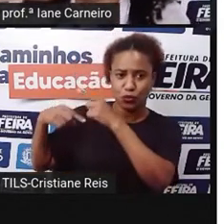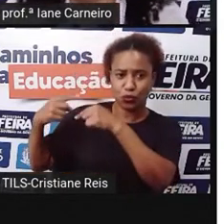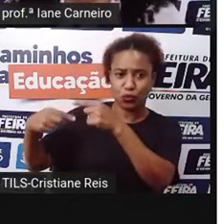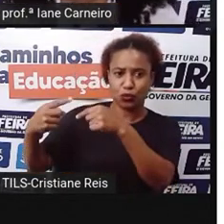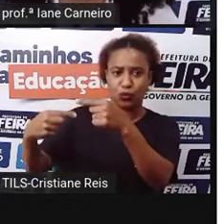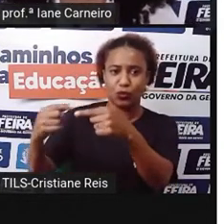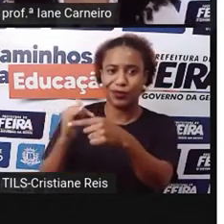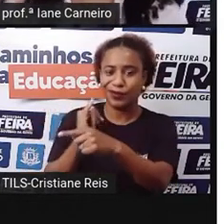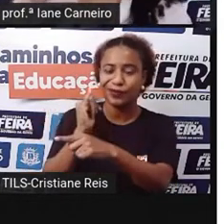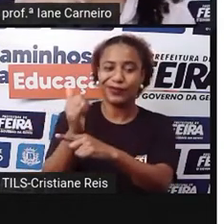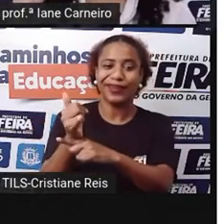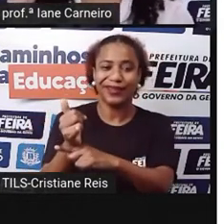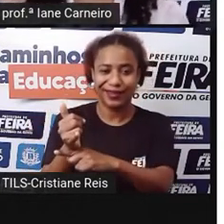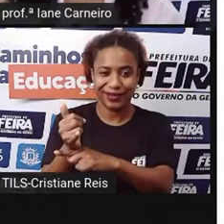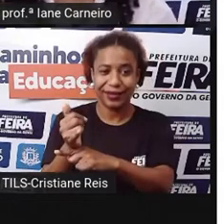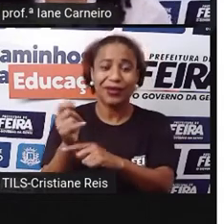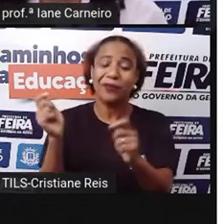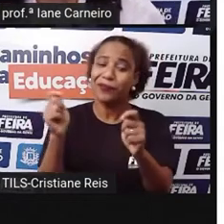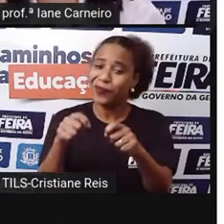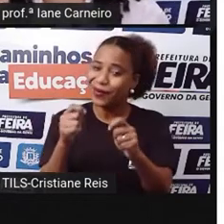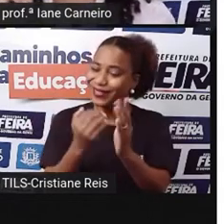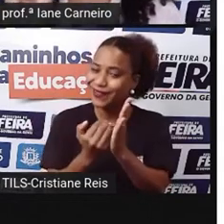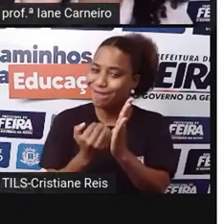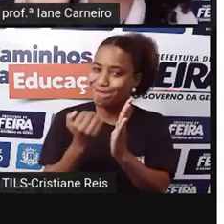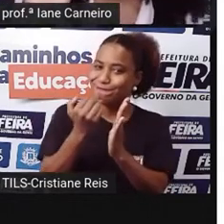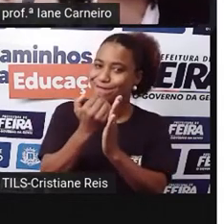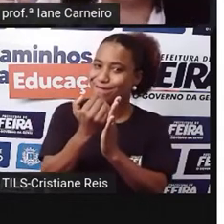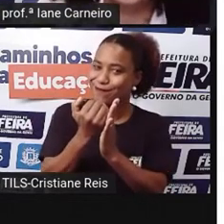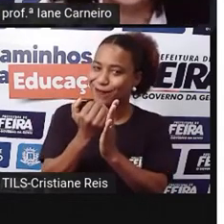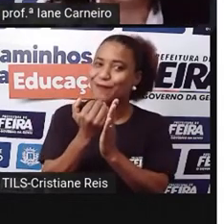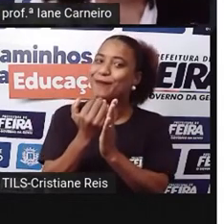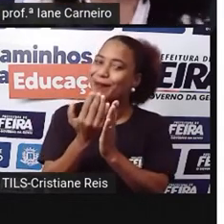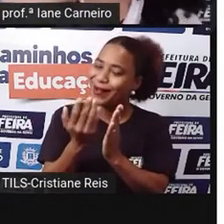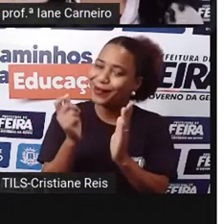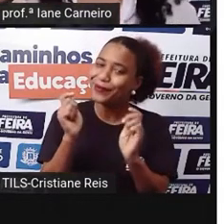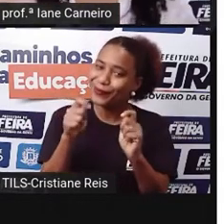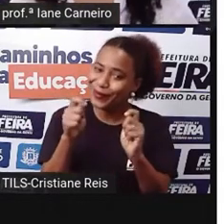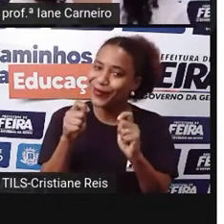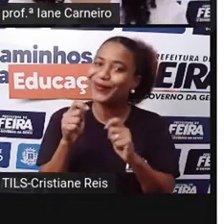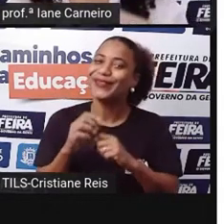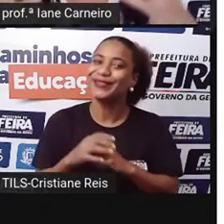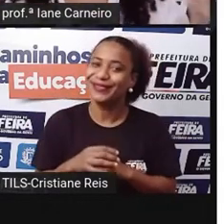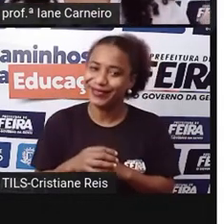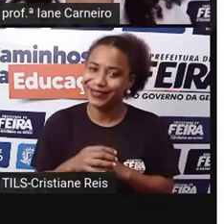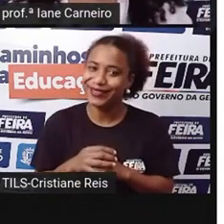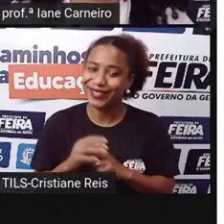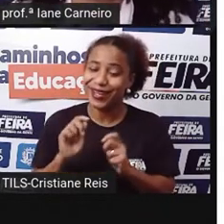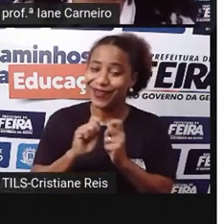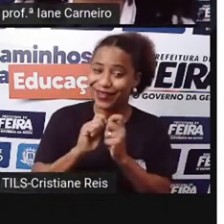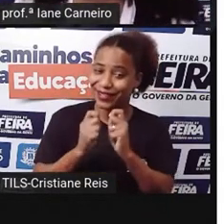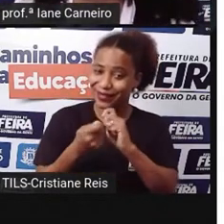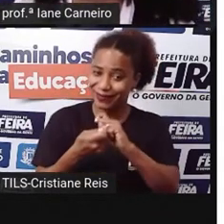próxima geração, pode aumentar um conto, um pontinho ali, fazer uma...